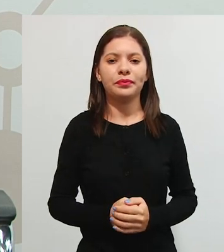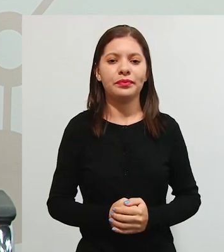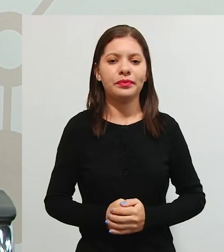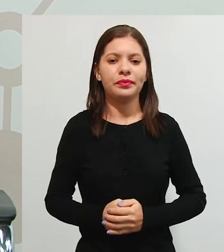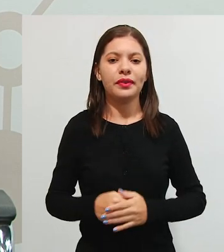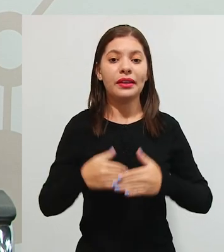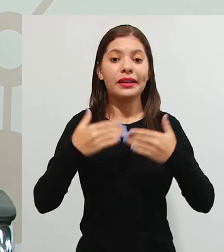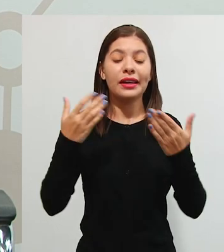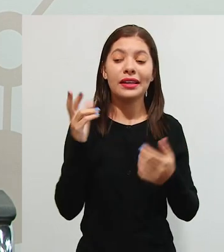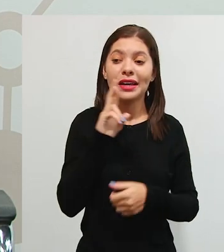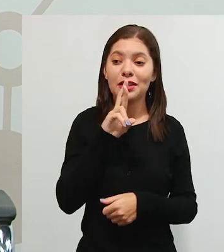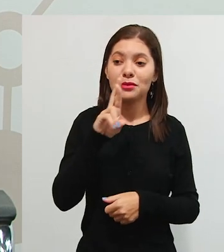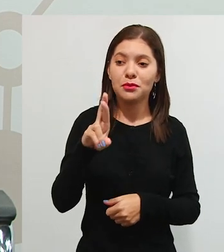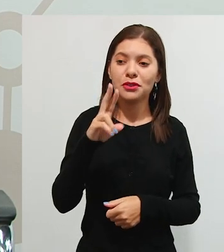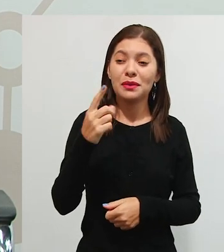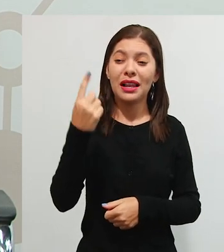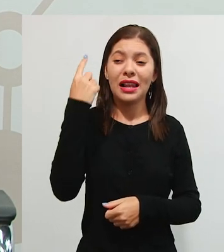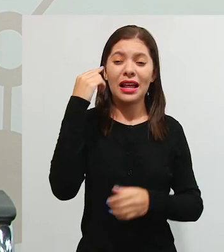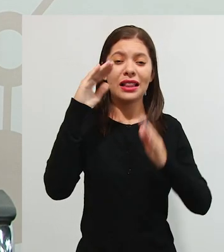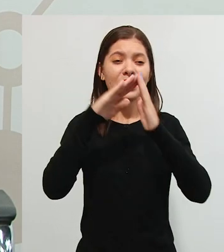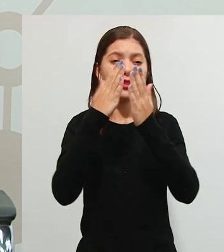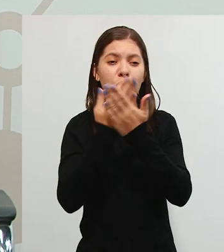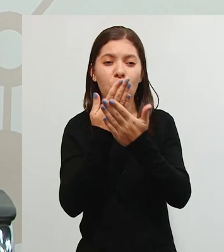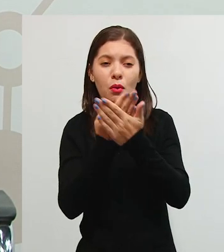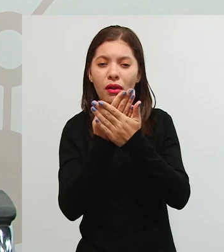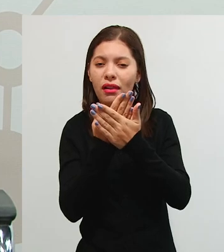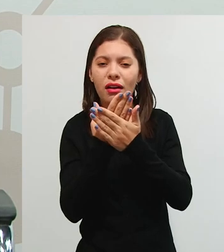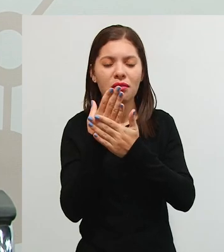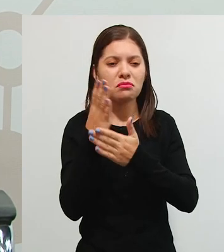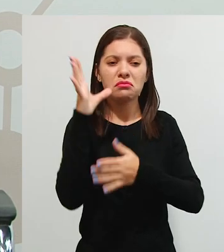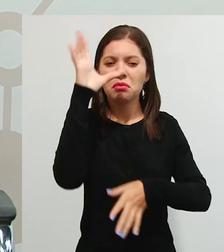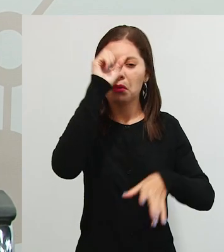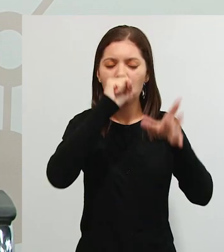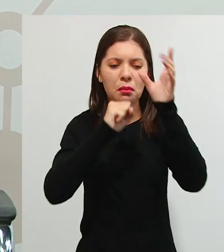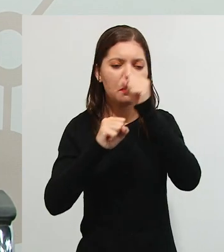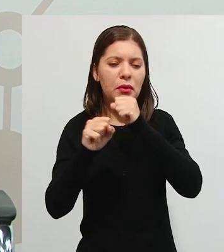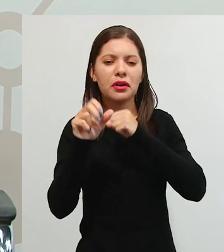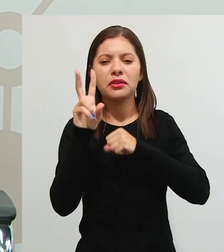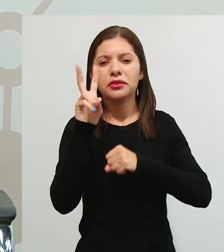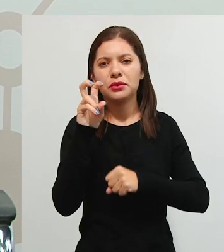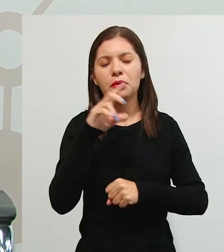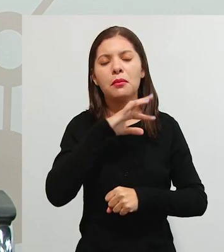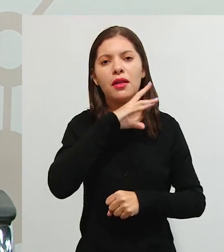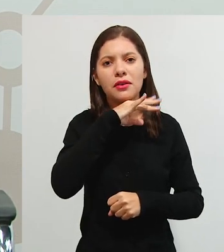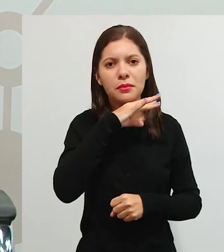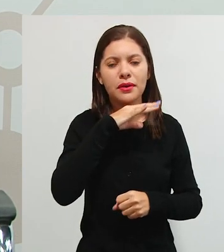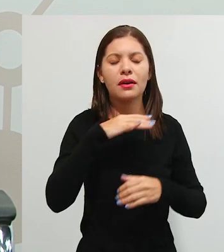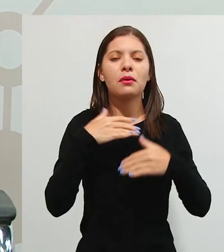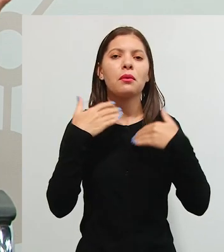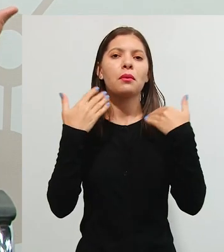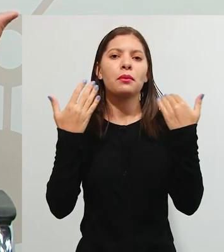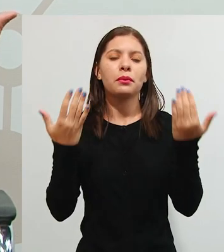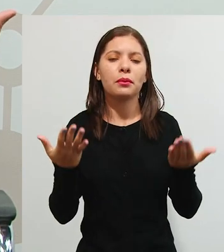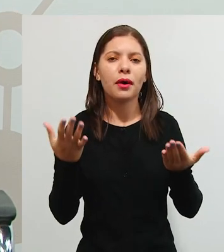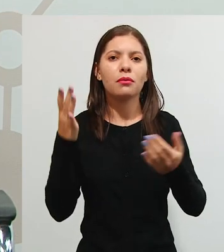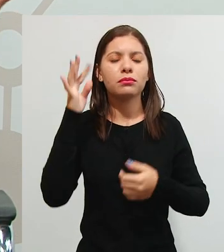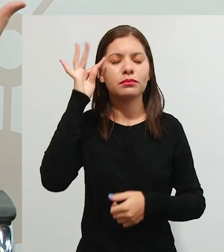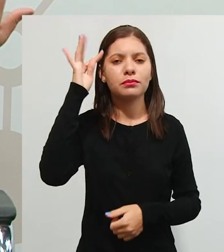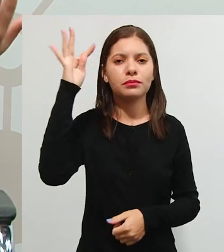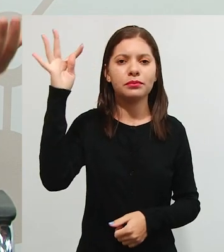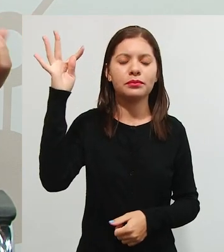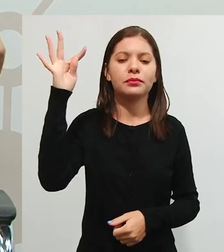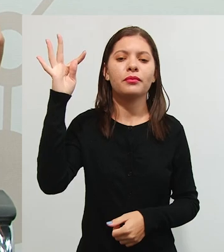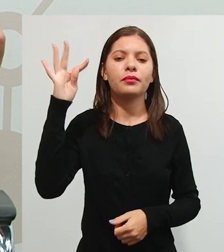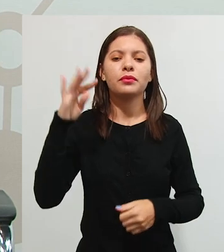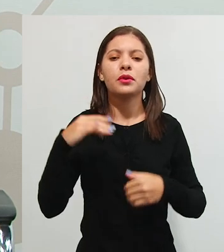e aí ele diz, mas lá na escola a gente não aprende sobre dinossauro, né, então qual, o qual que é, qual é